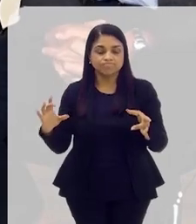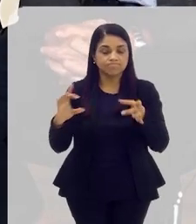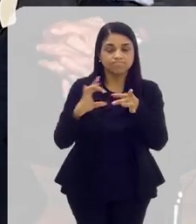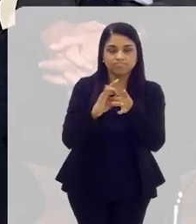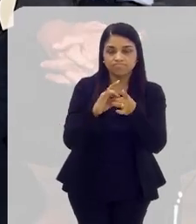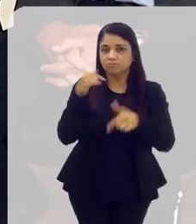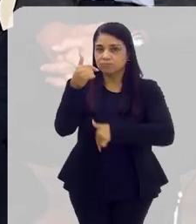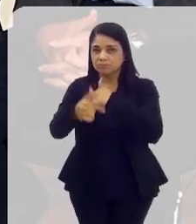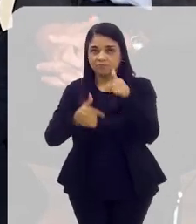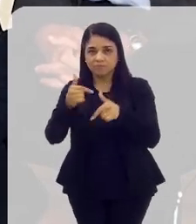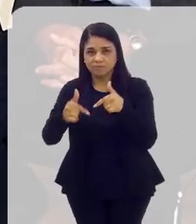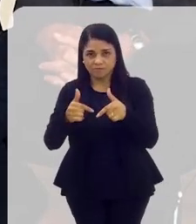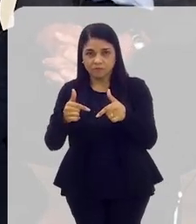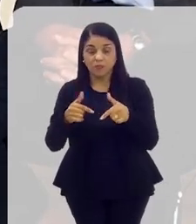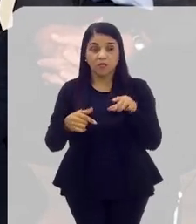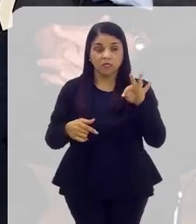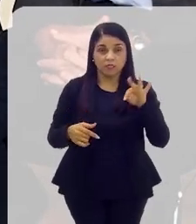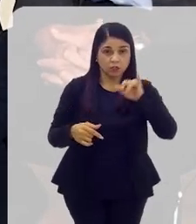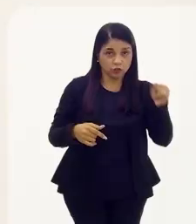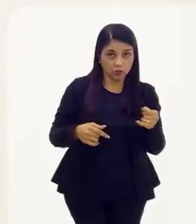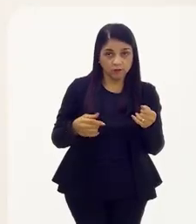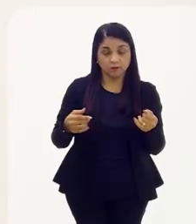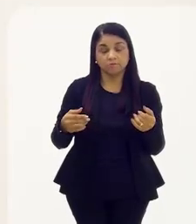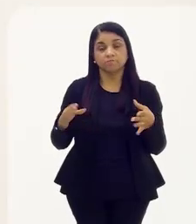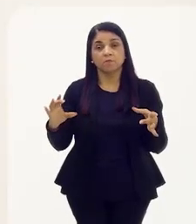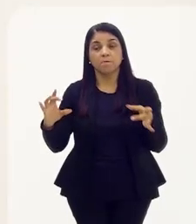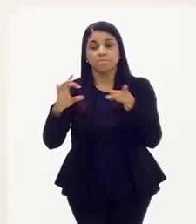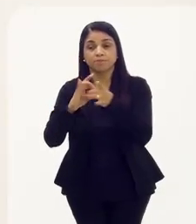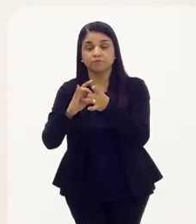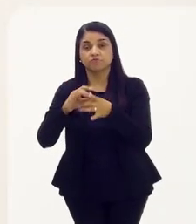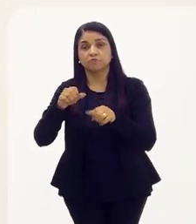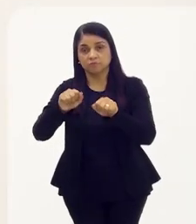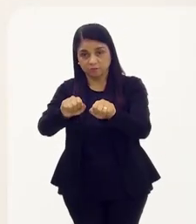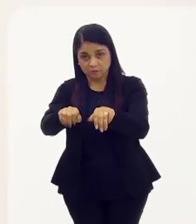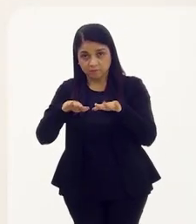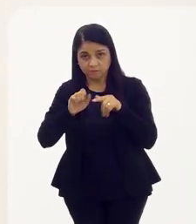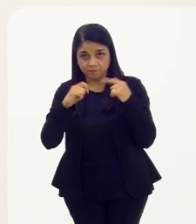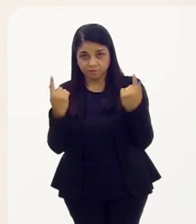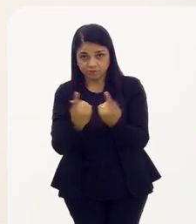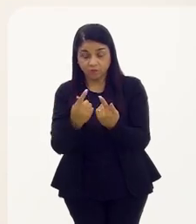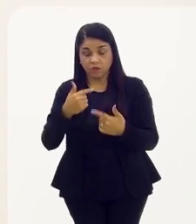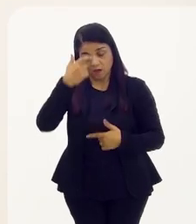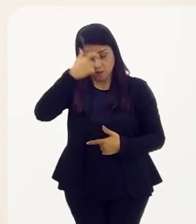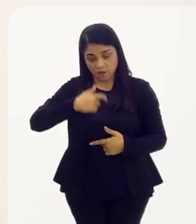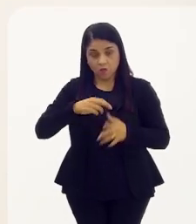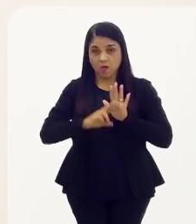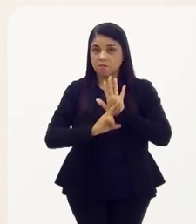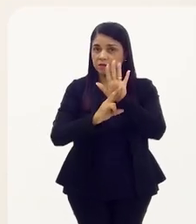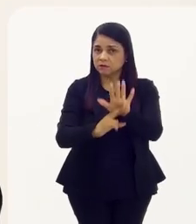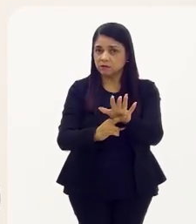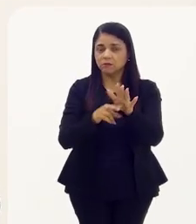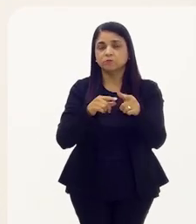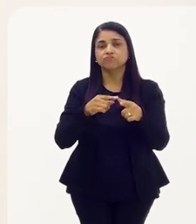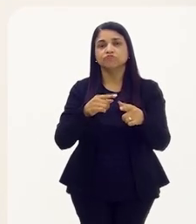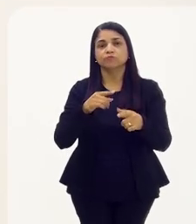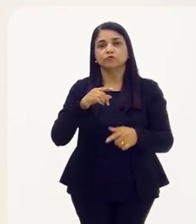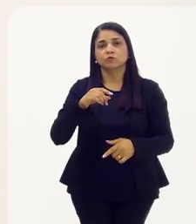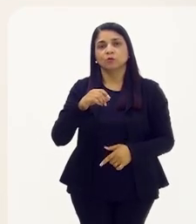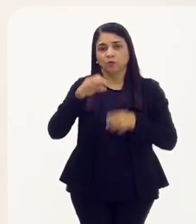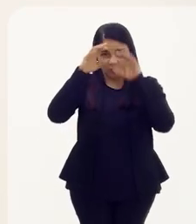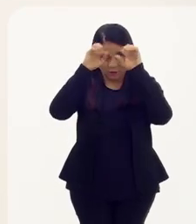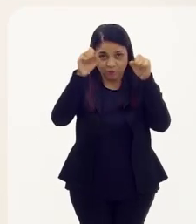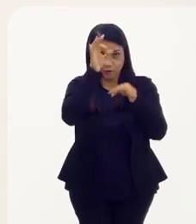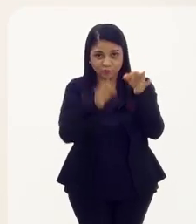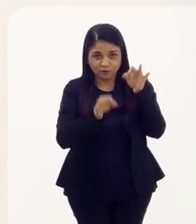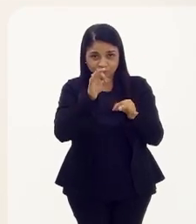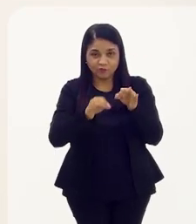do TJ com a nossa Assembleia Legislativa. É uma honra poder estar aqui em nome do Tribunal de Justiça para esse diálogo em relação